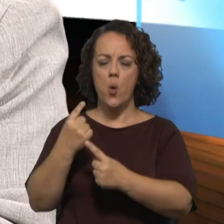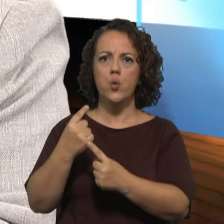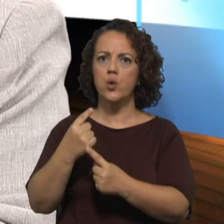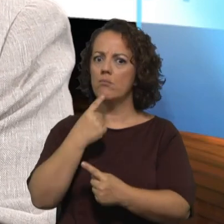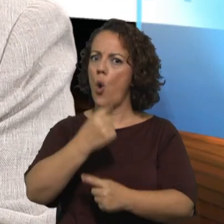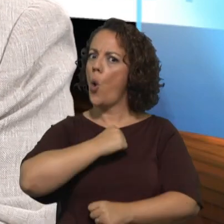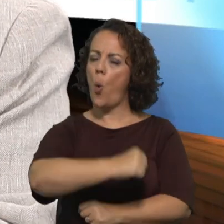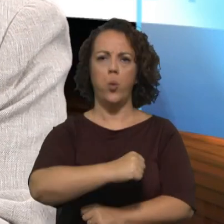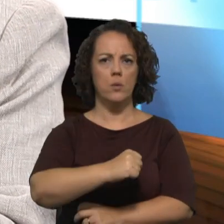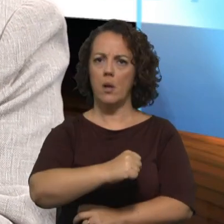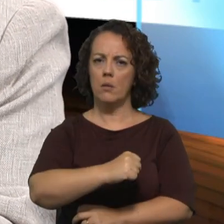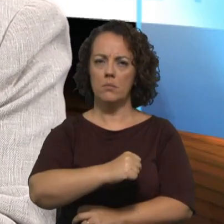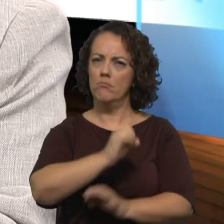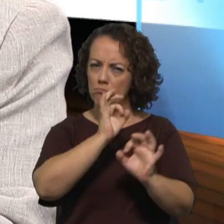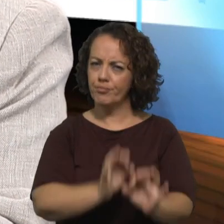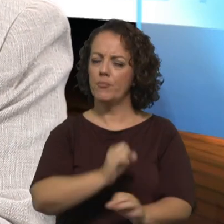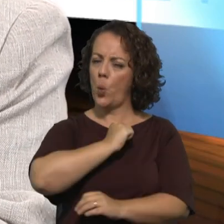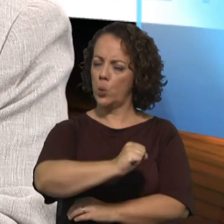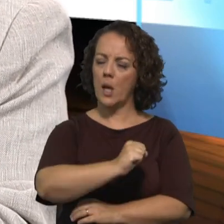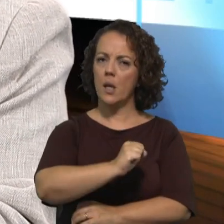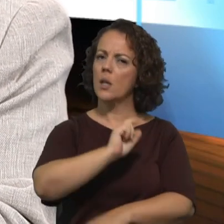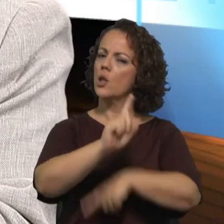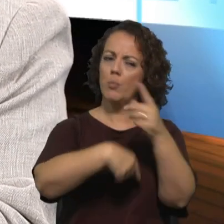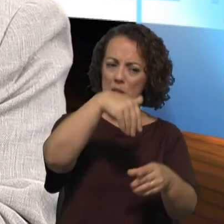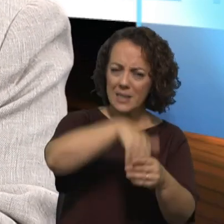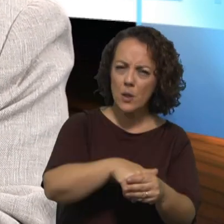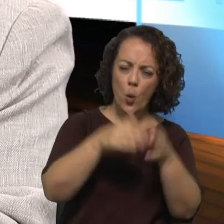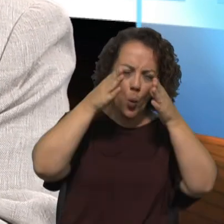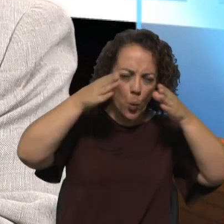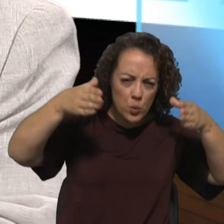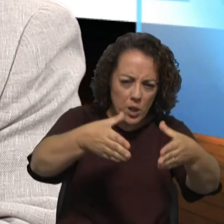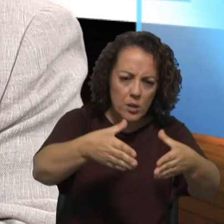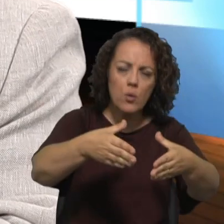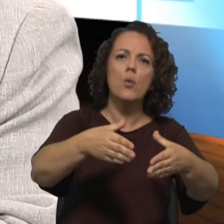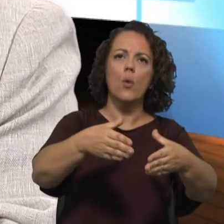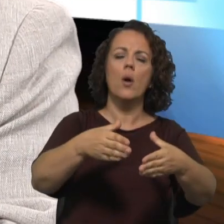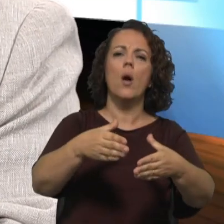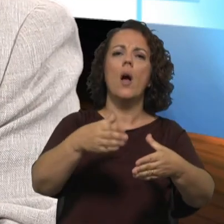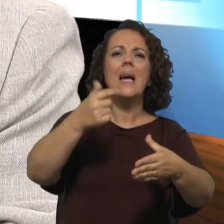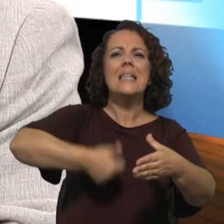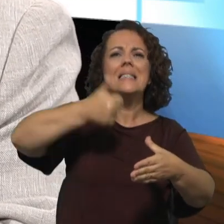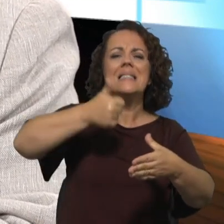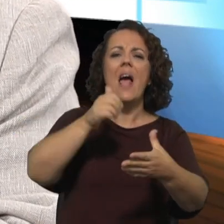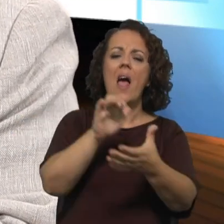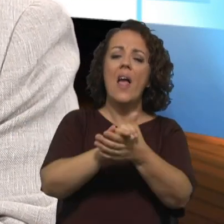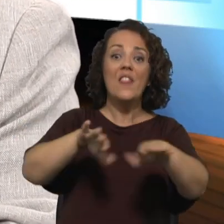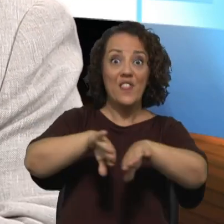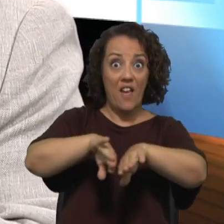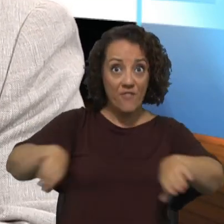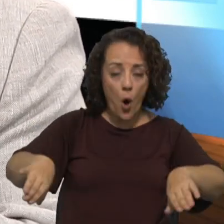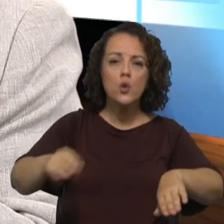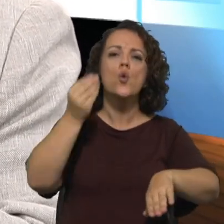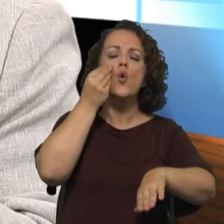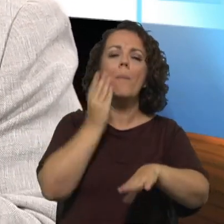fazer, centraram a questão dos trabalhos no acesso dos divorciados aos sacramentos. E aqueles trabalhos de dois